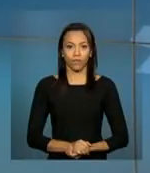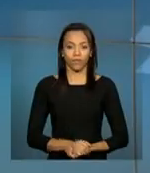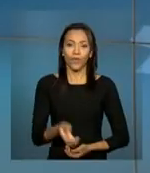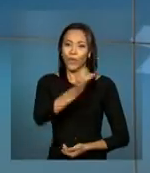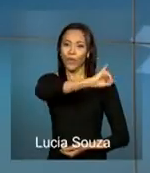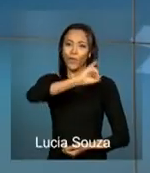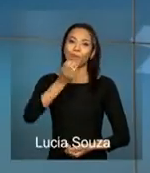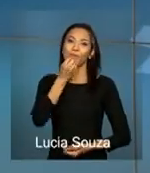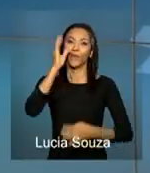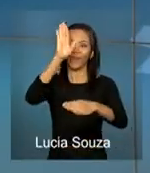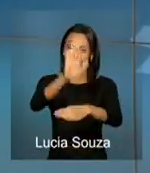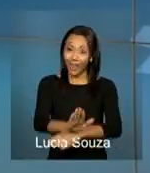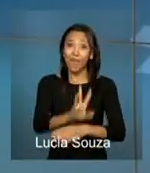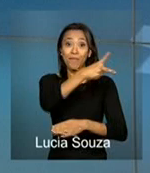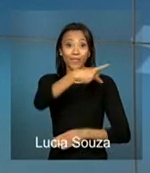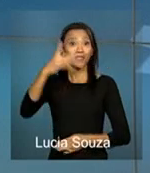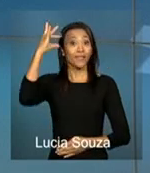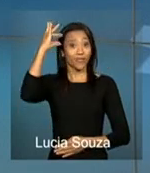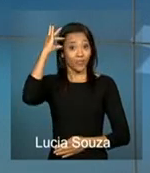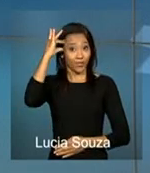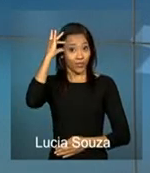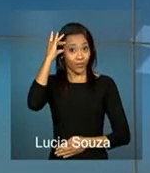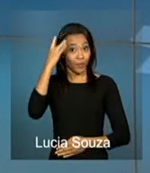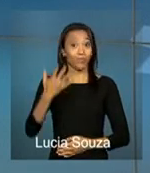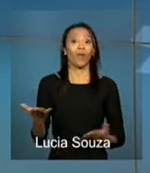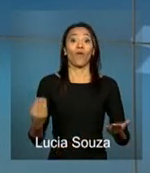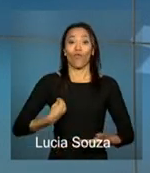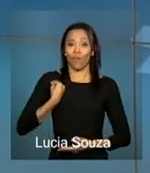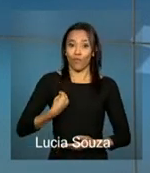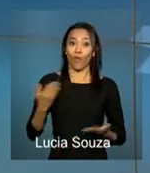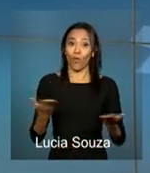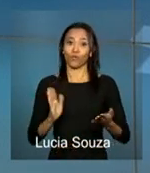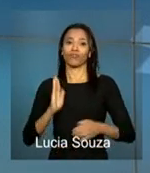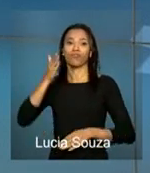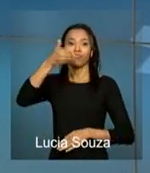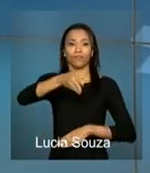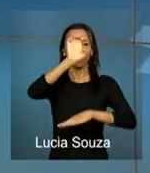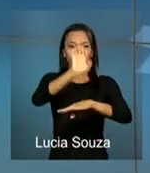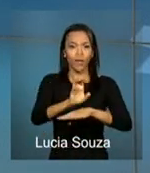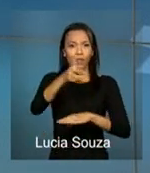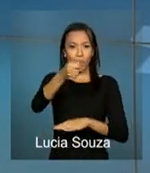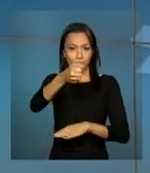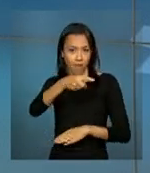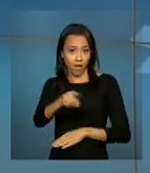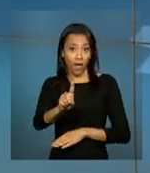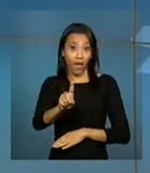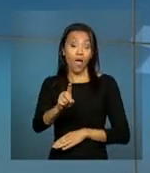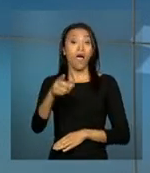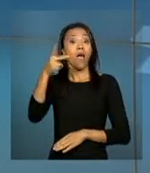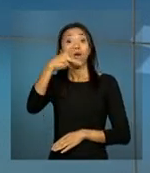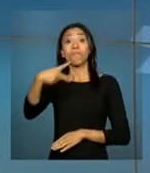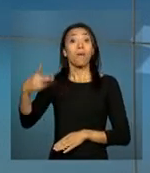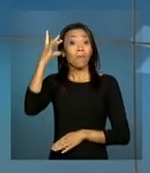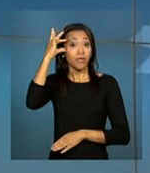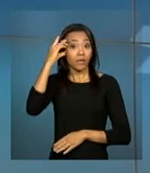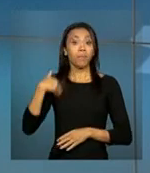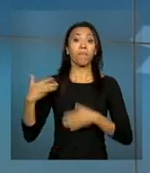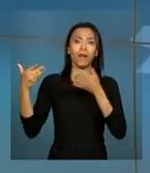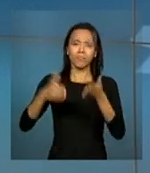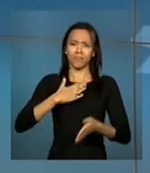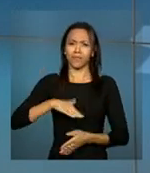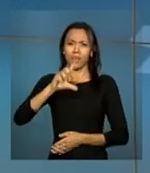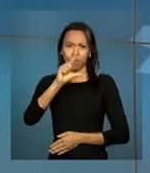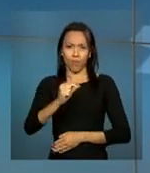Olá, boa tarde. A presidenta Dilma Rousseff está hoje no estado do Pará. Ela participa daqui a pouco em